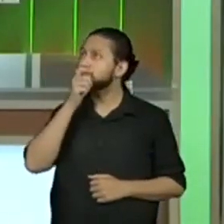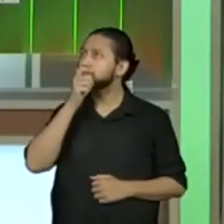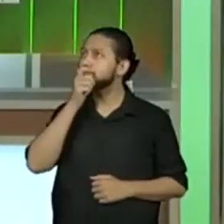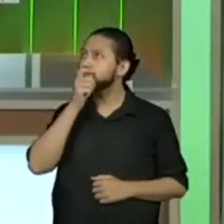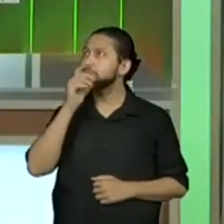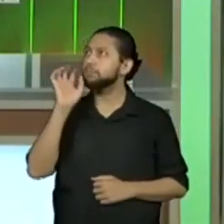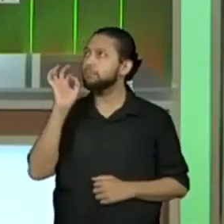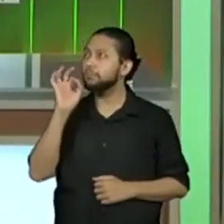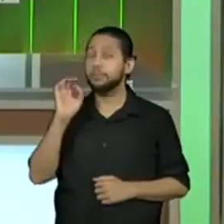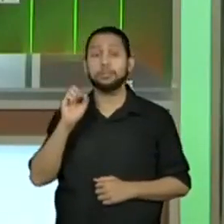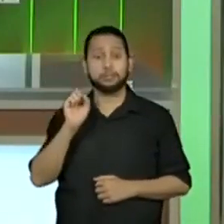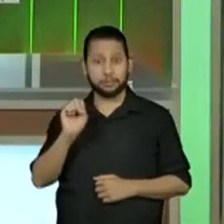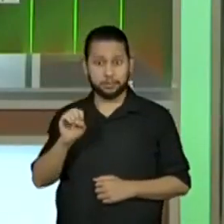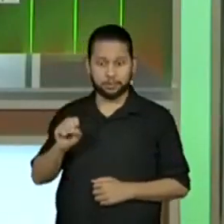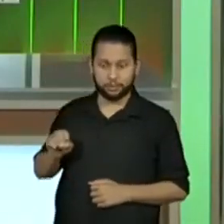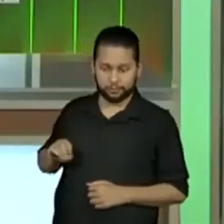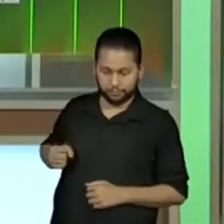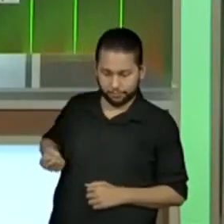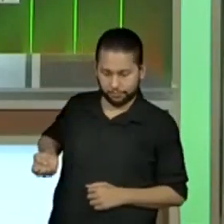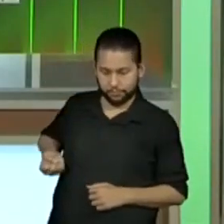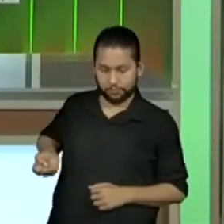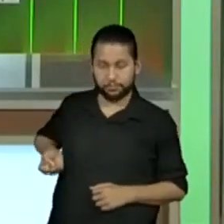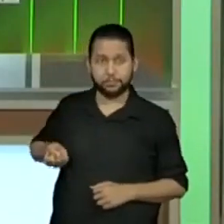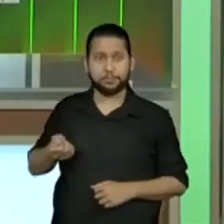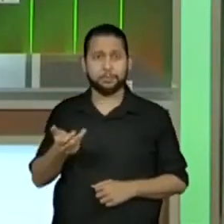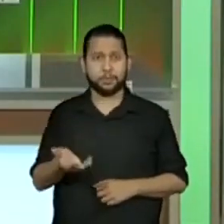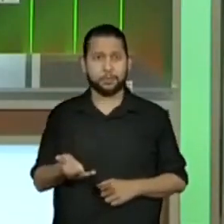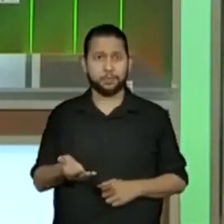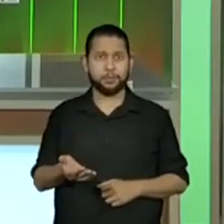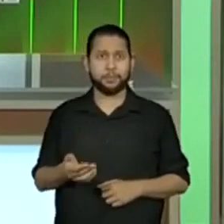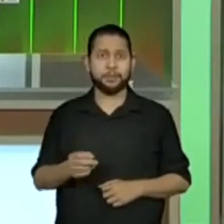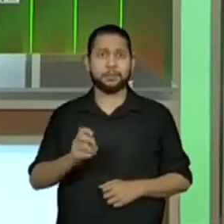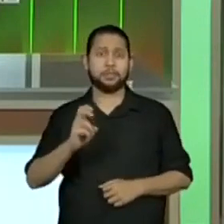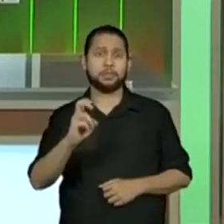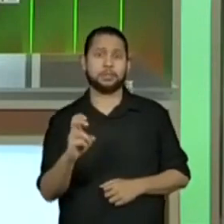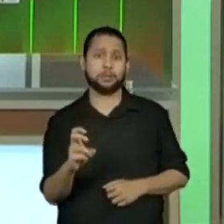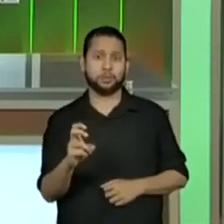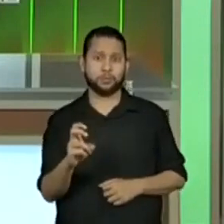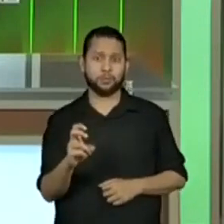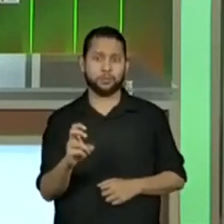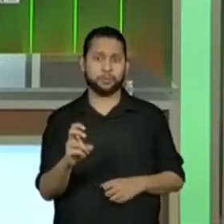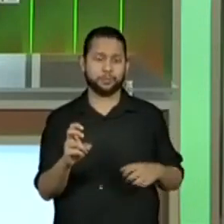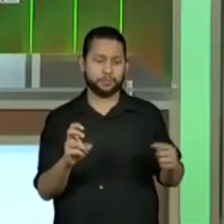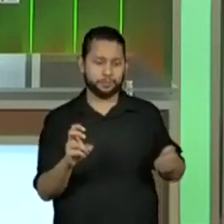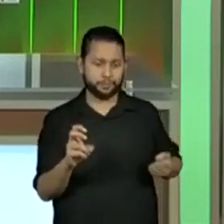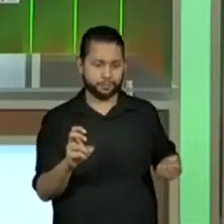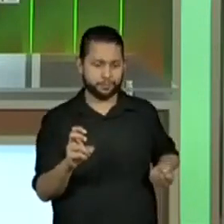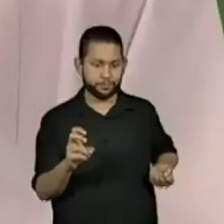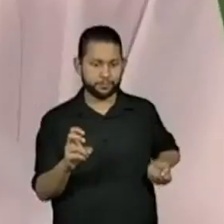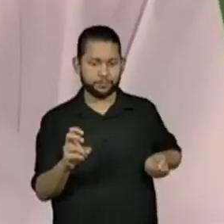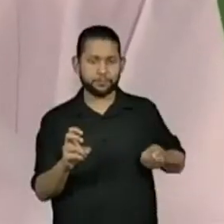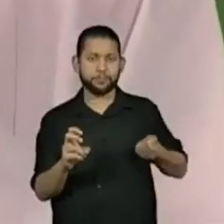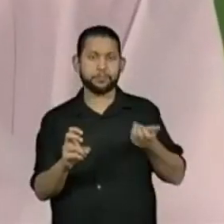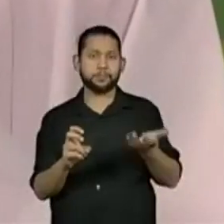então, cair com a face 5 voltada para cima,